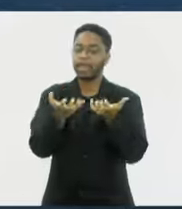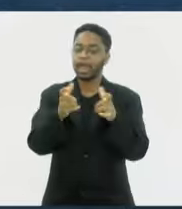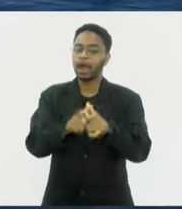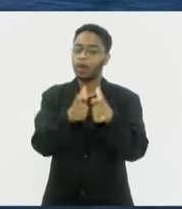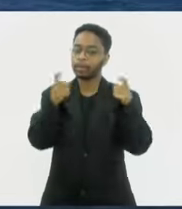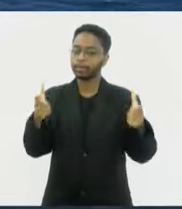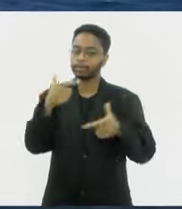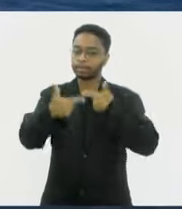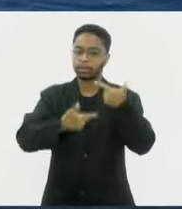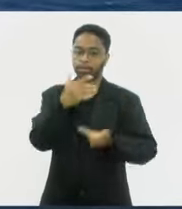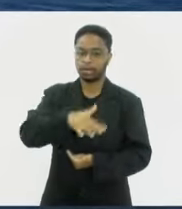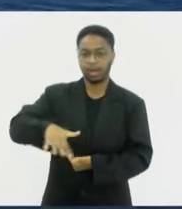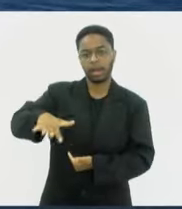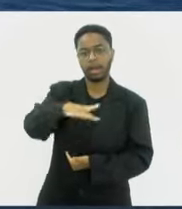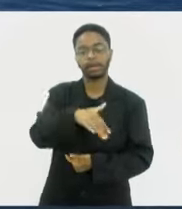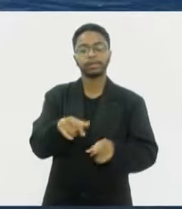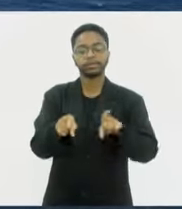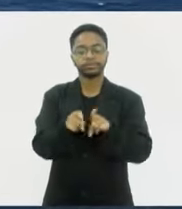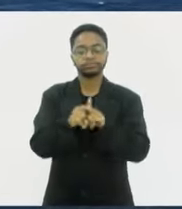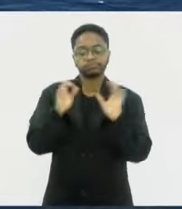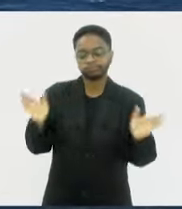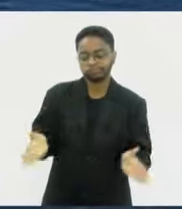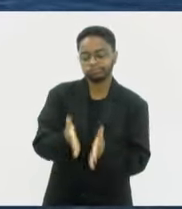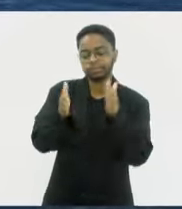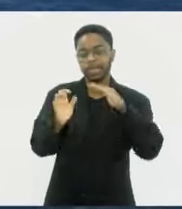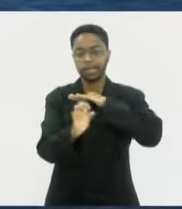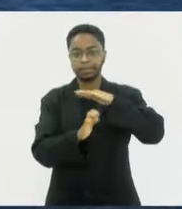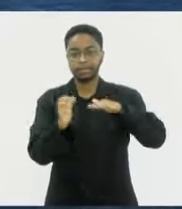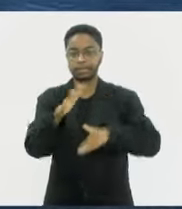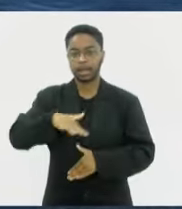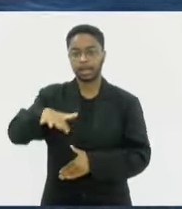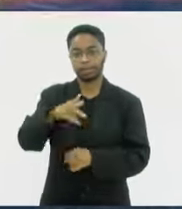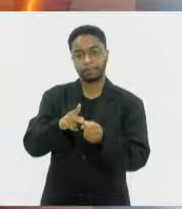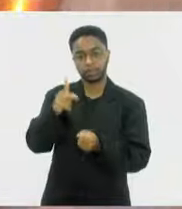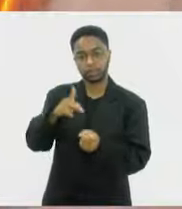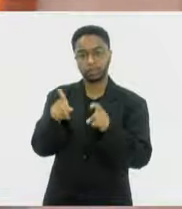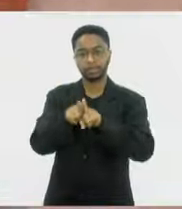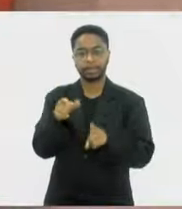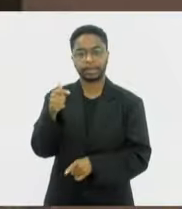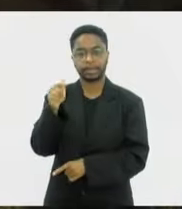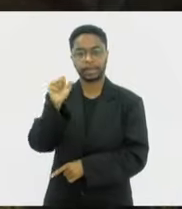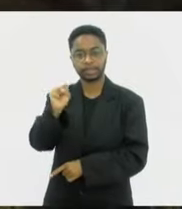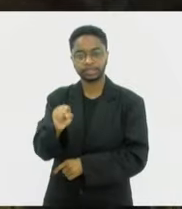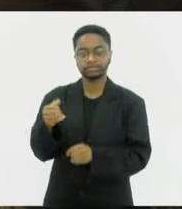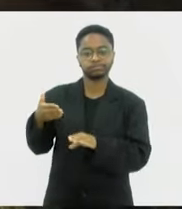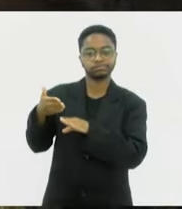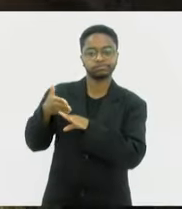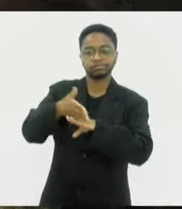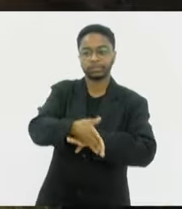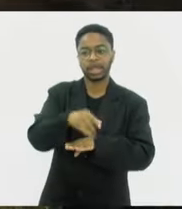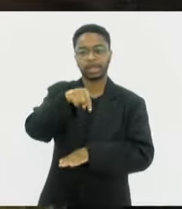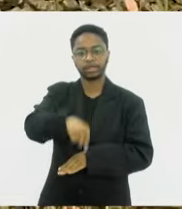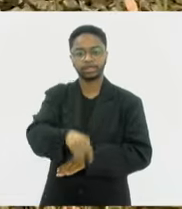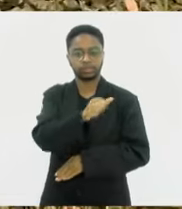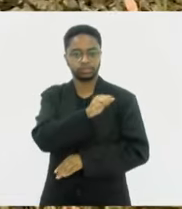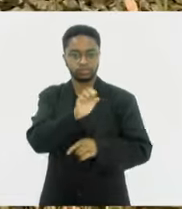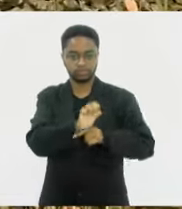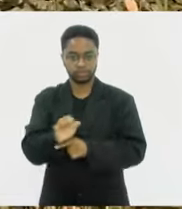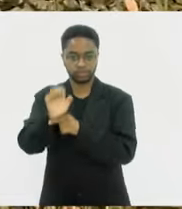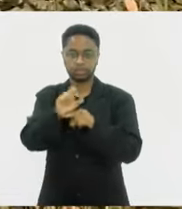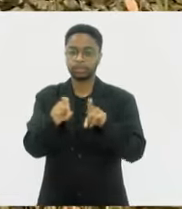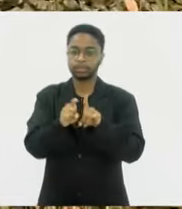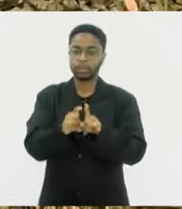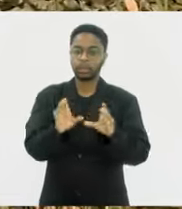empregos no setor e estimular empresas de petróleo e gás no Estado. Frente Parlamentar Proferrovias